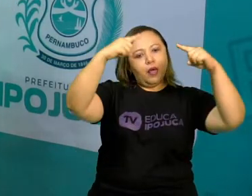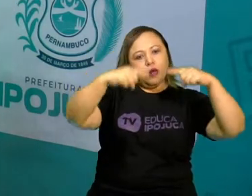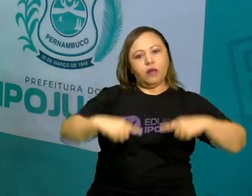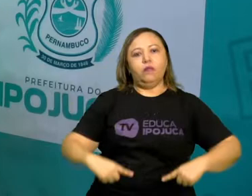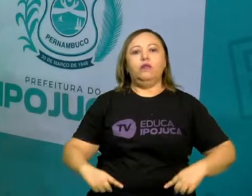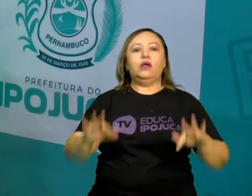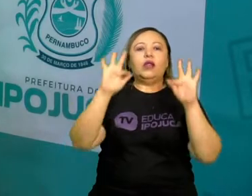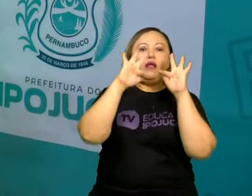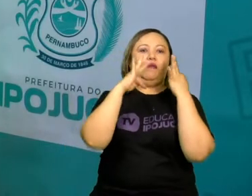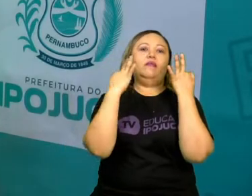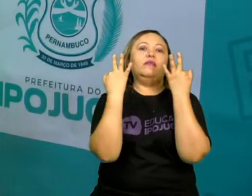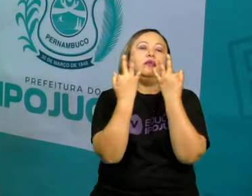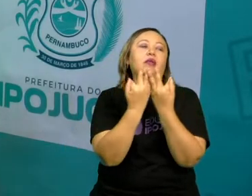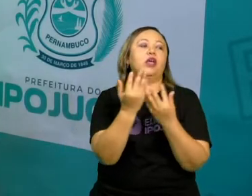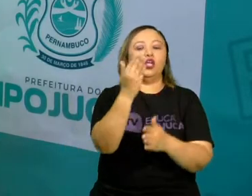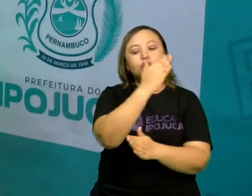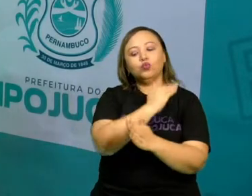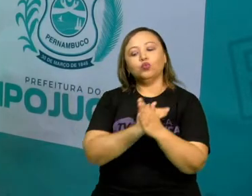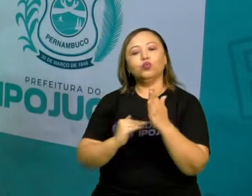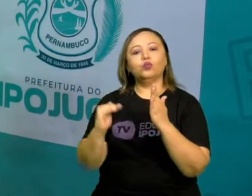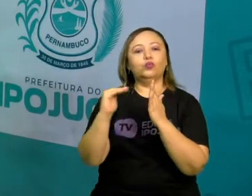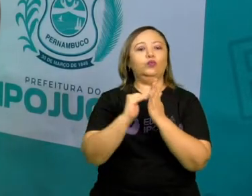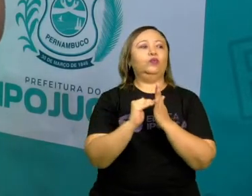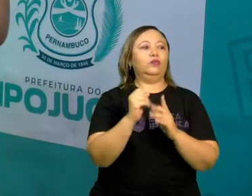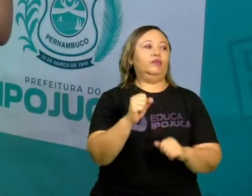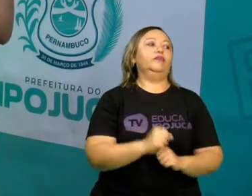influenciar a organização daquela cidade.